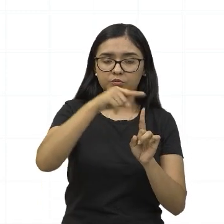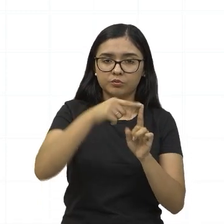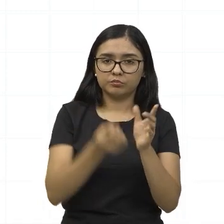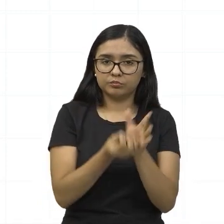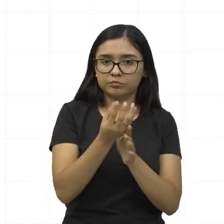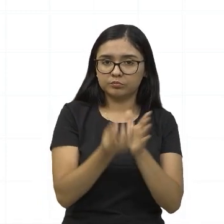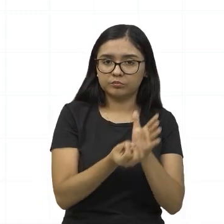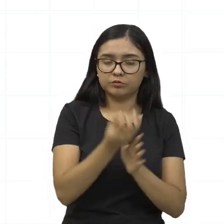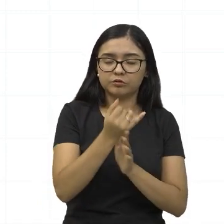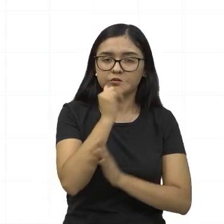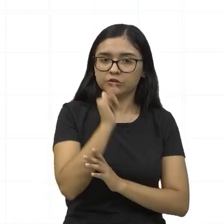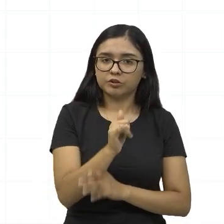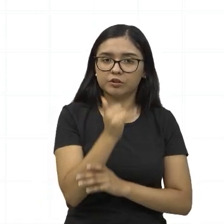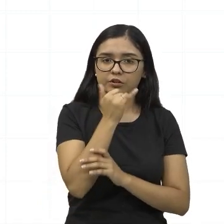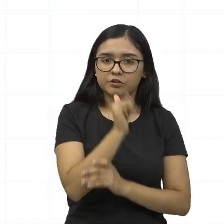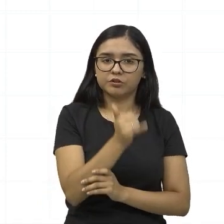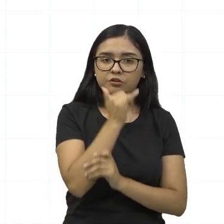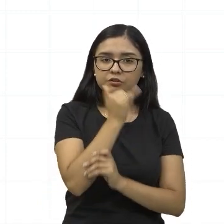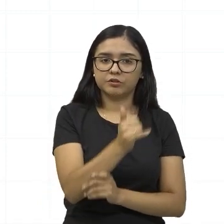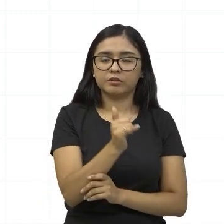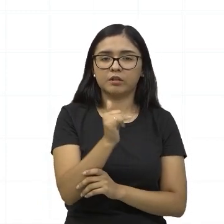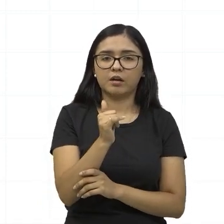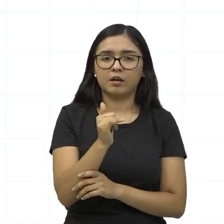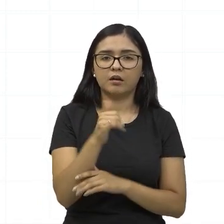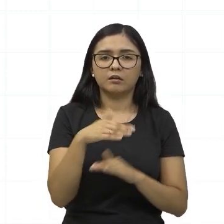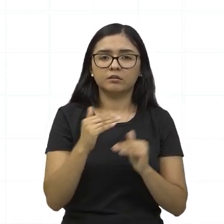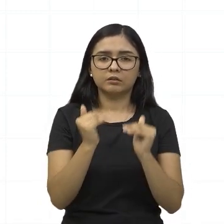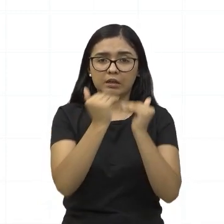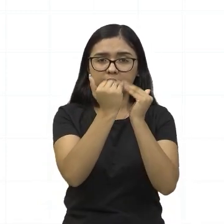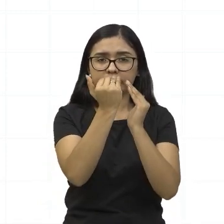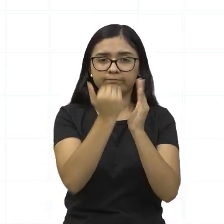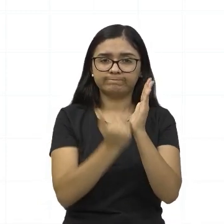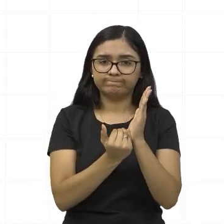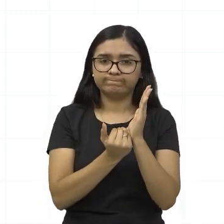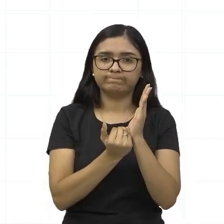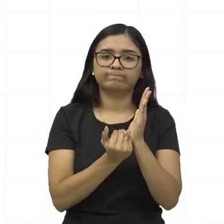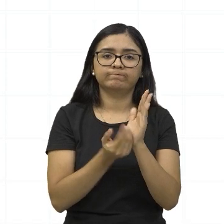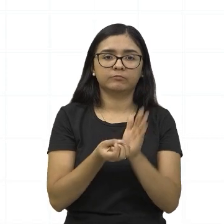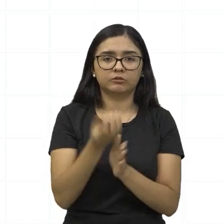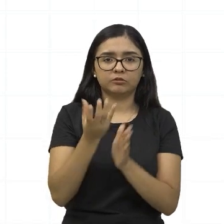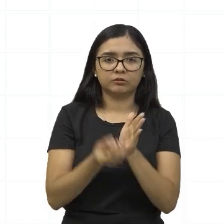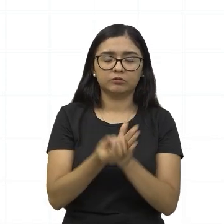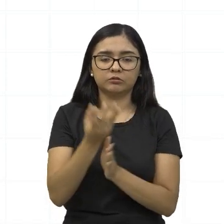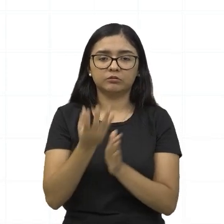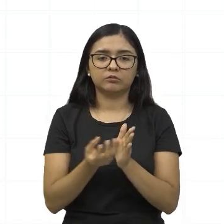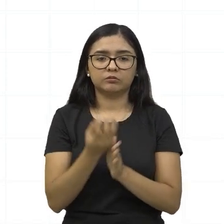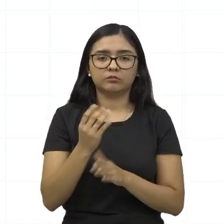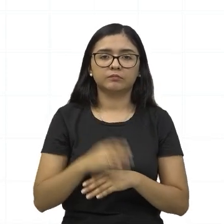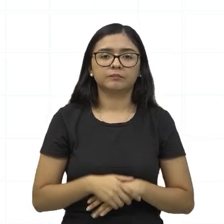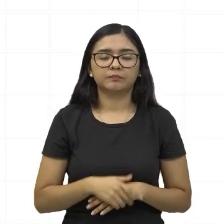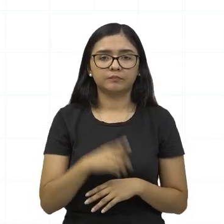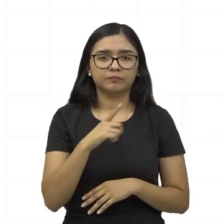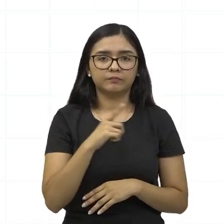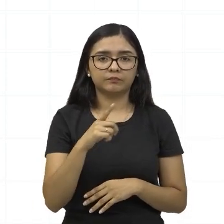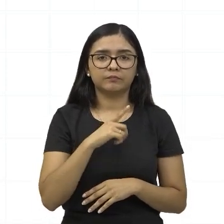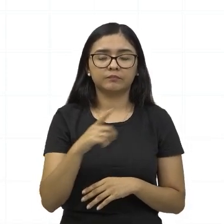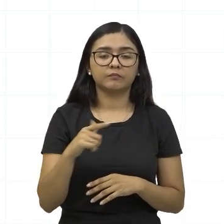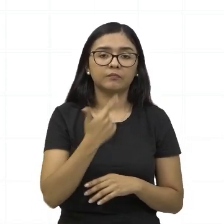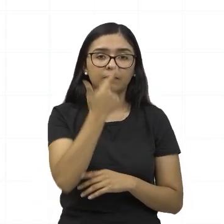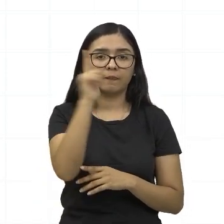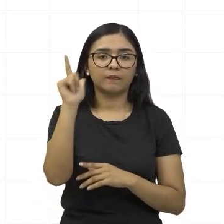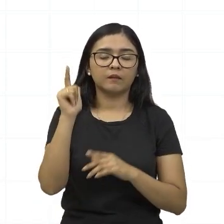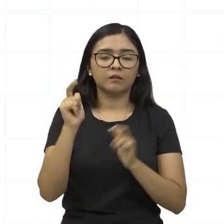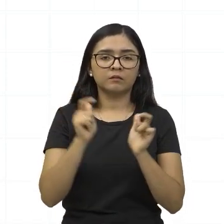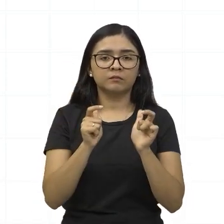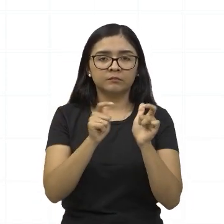uma geração de energia que está abaixo, né, que está abaixo da produção, ela vai ser compensada por outras que estão em outras